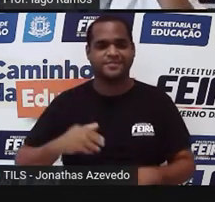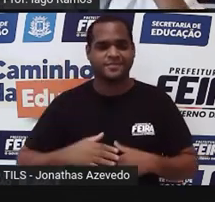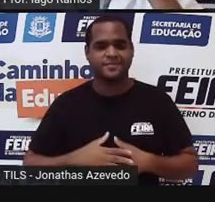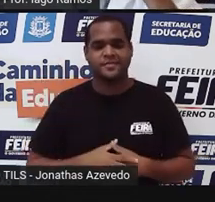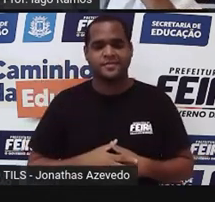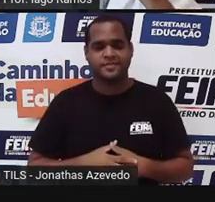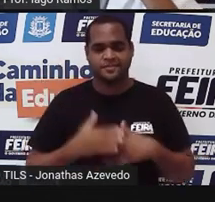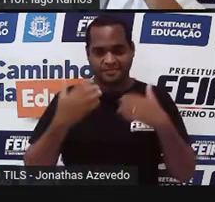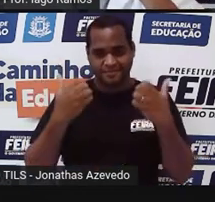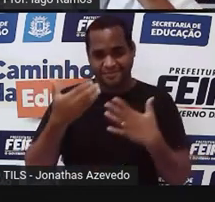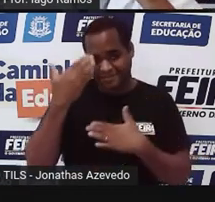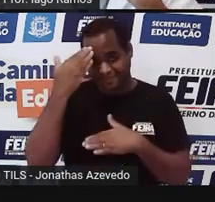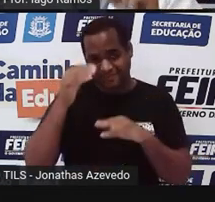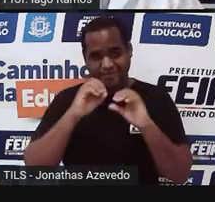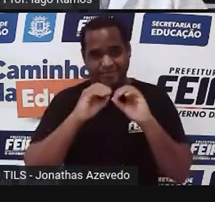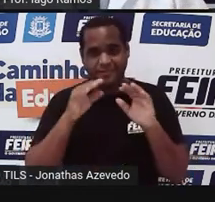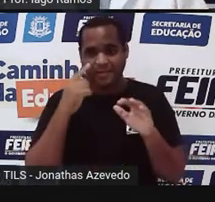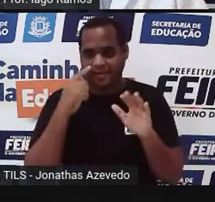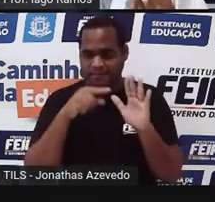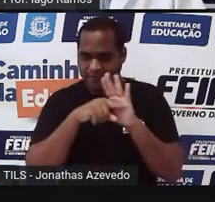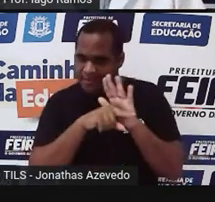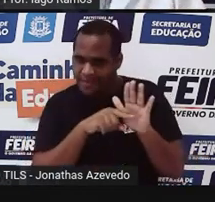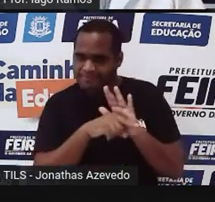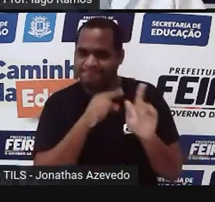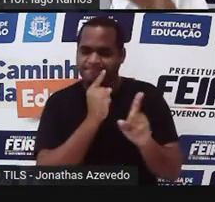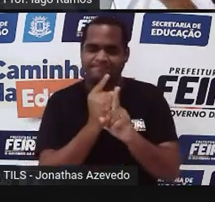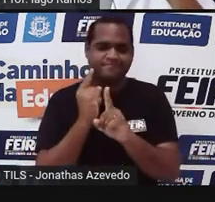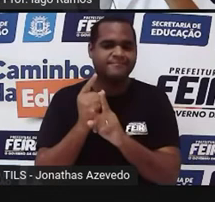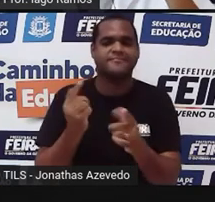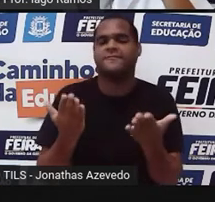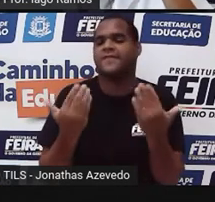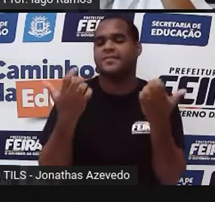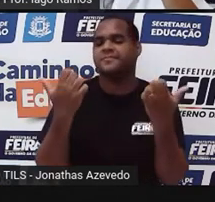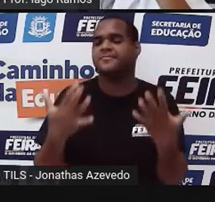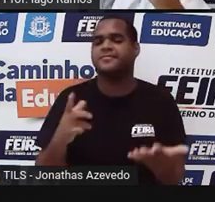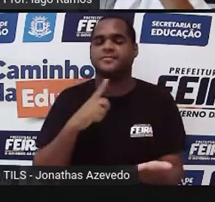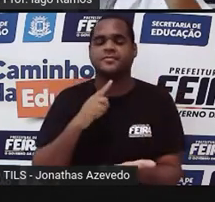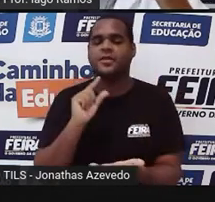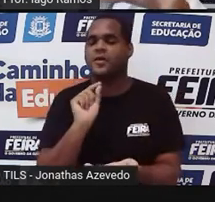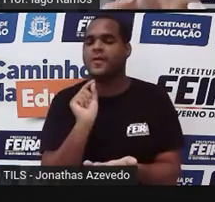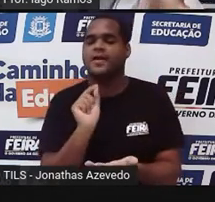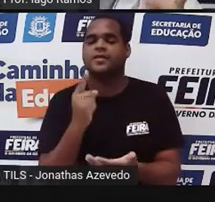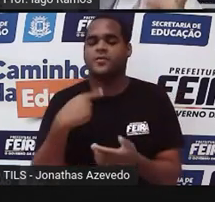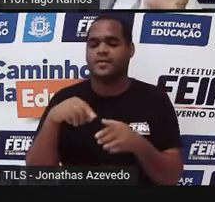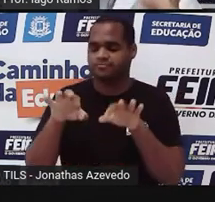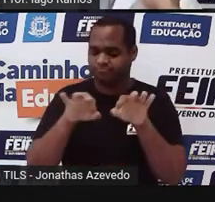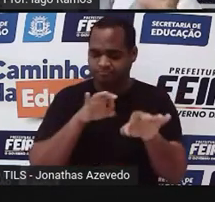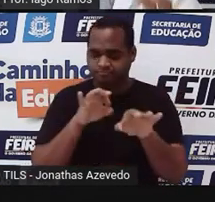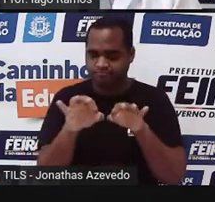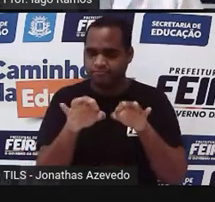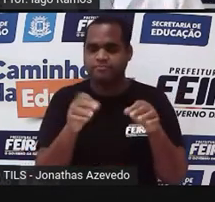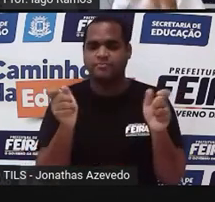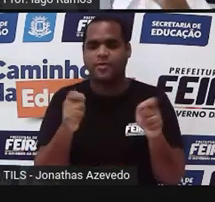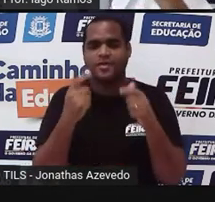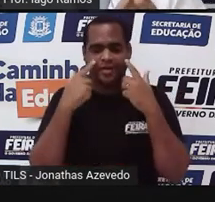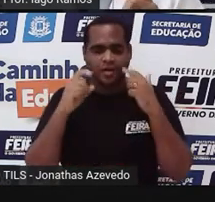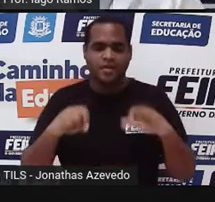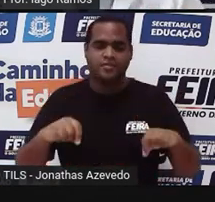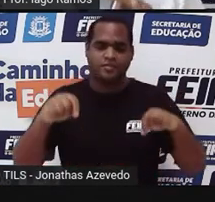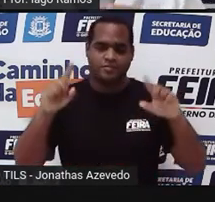Bora entender isso aqui, bora investigar. Vem comigo, porque a gente vai fazer, a gente vai resolver isso que estava na tela,